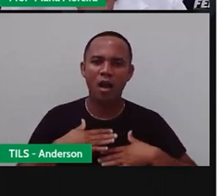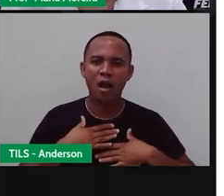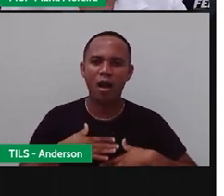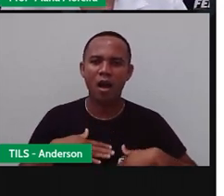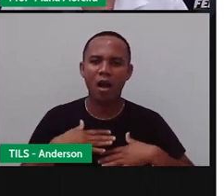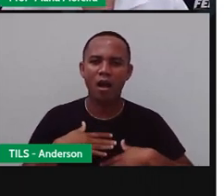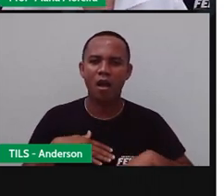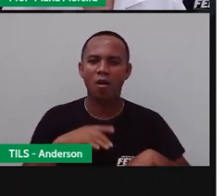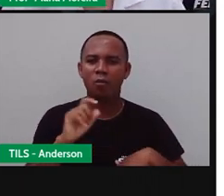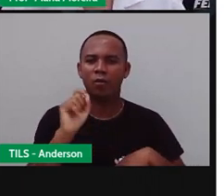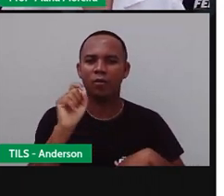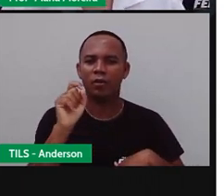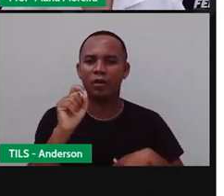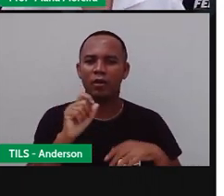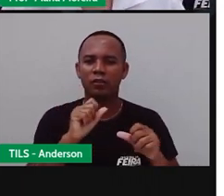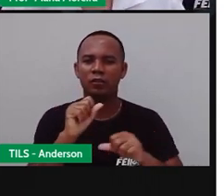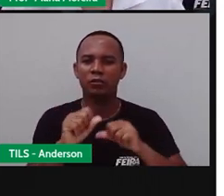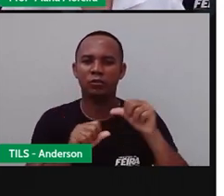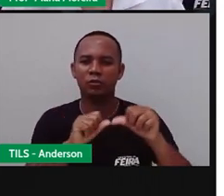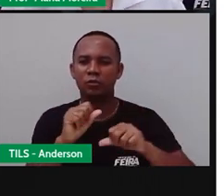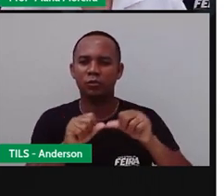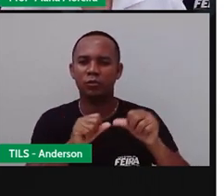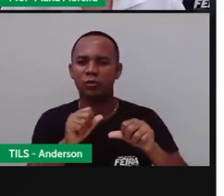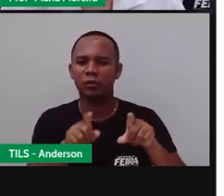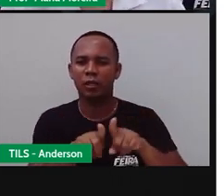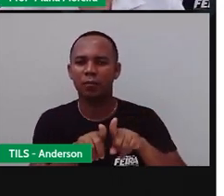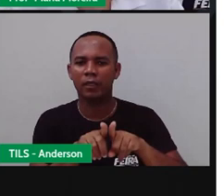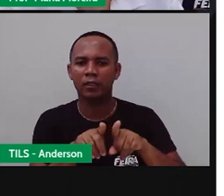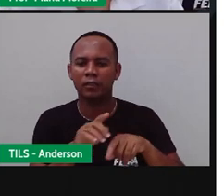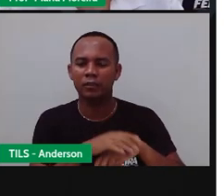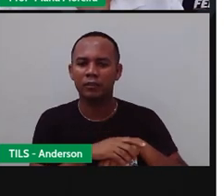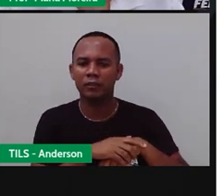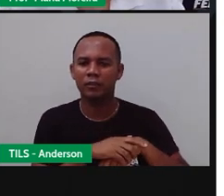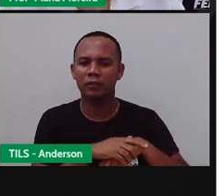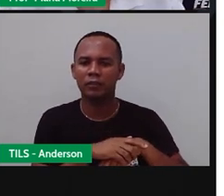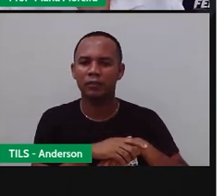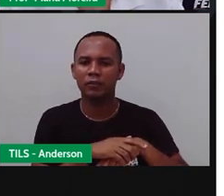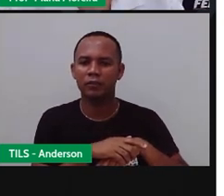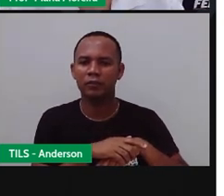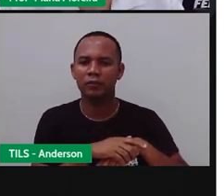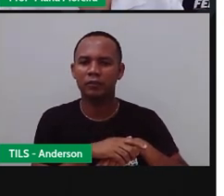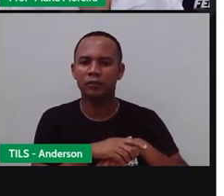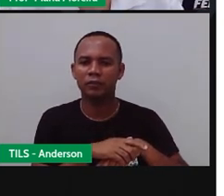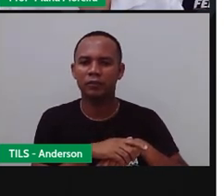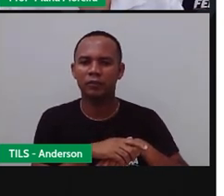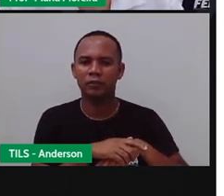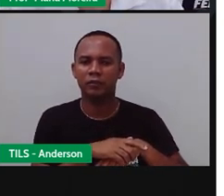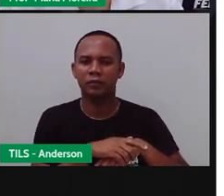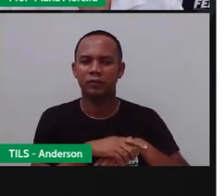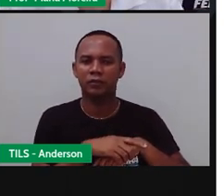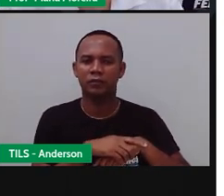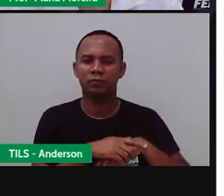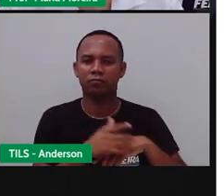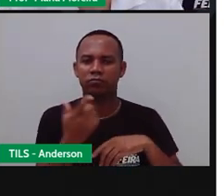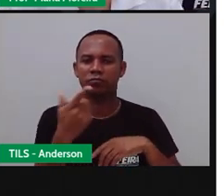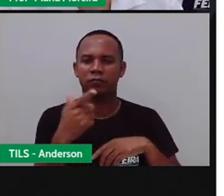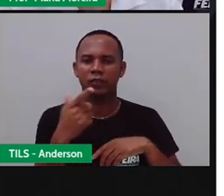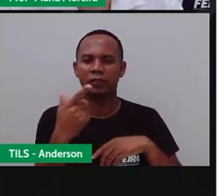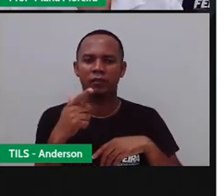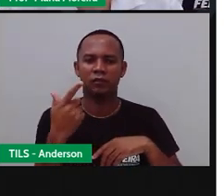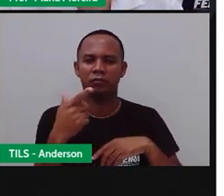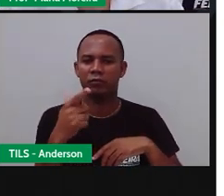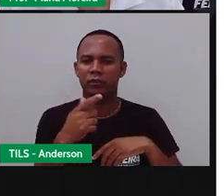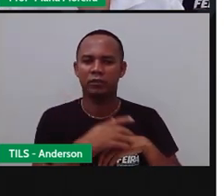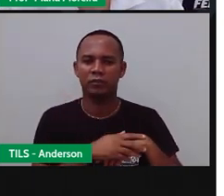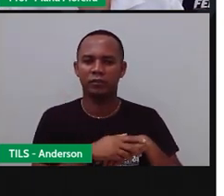trecho aqui, já houve alteração. Esse, deixa eu ver, esse prédio aqui, gente, já não, é o da